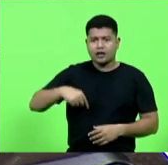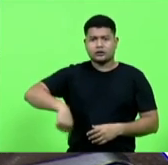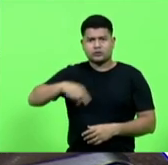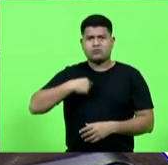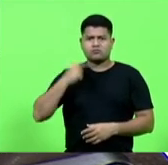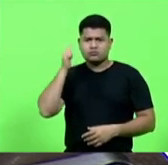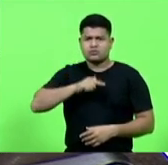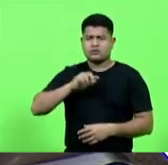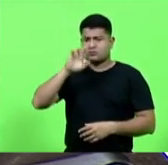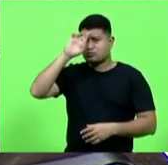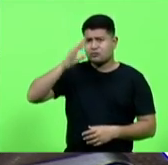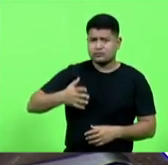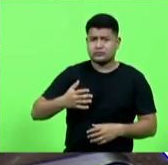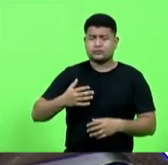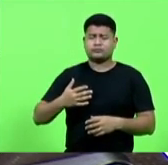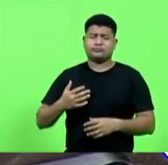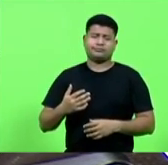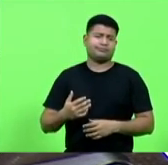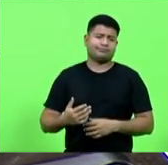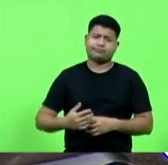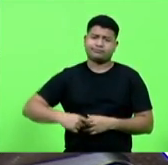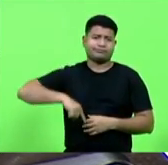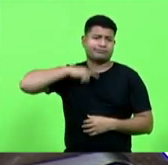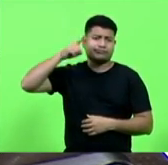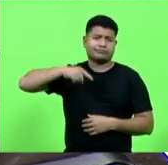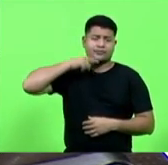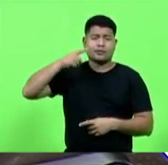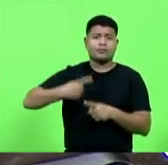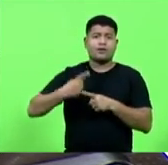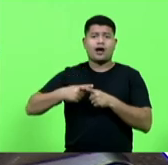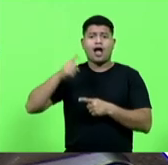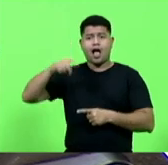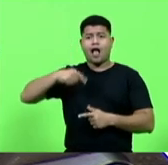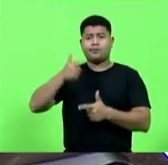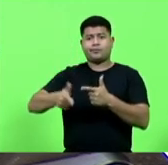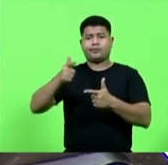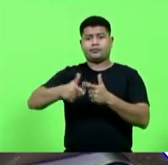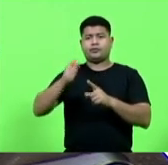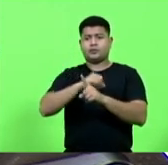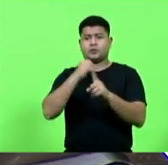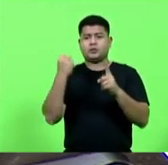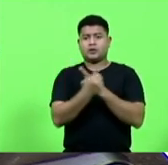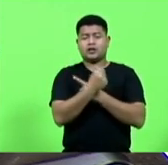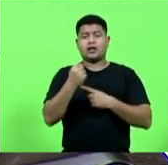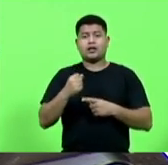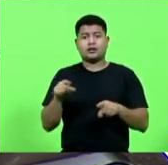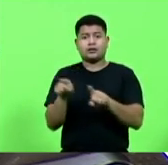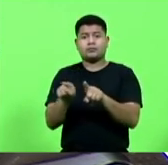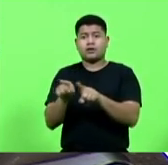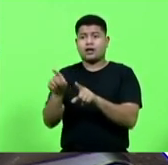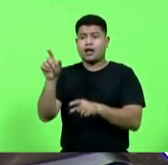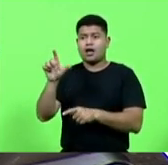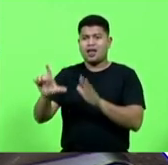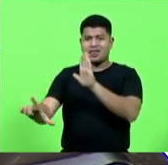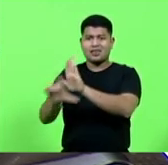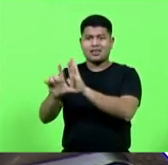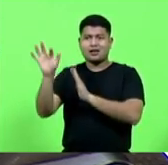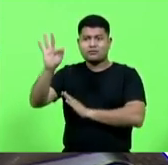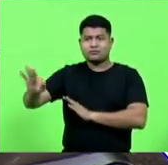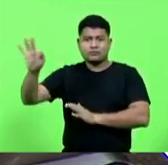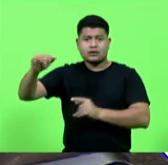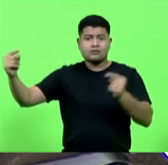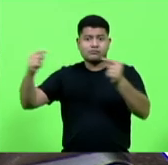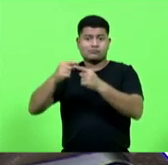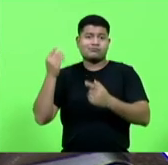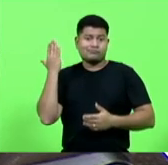resolver esse problema, porque é um problema social, é um problema de lei federal, e não são esses programas que vão